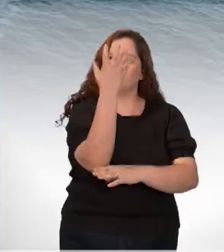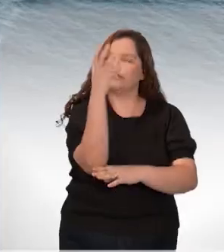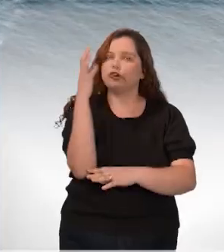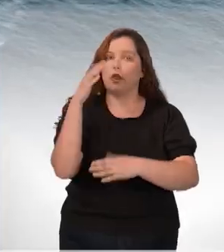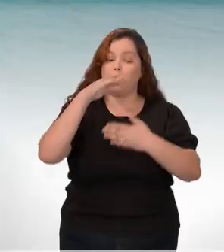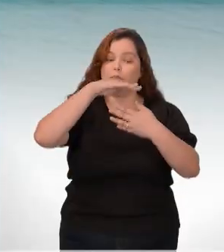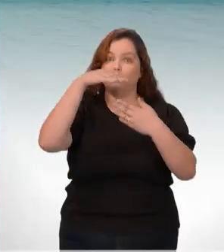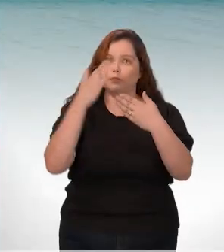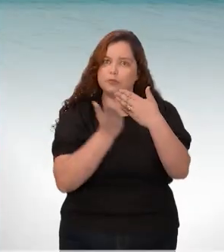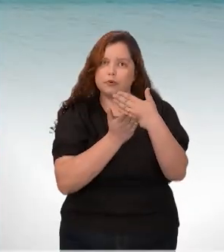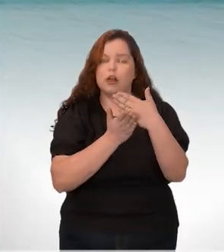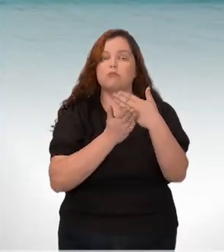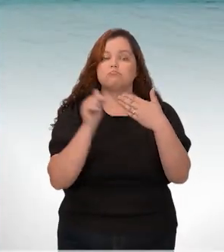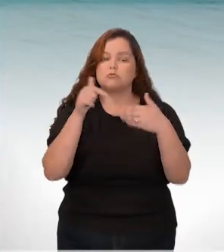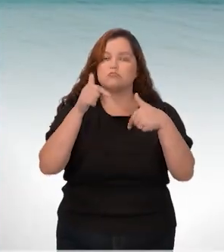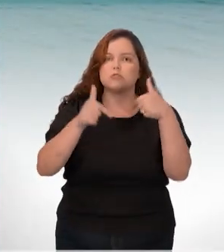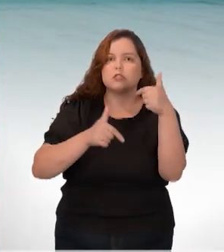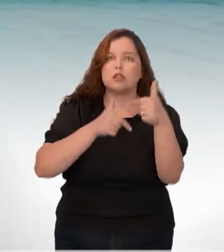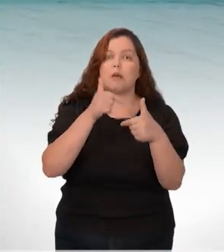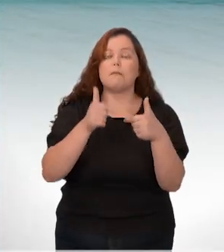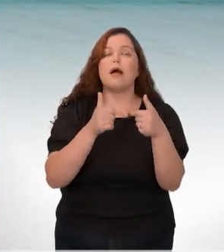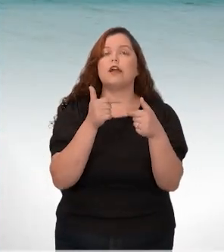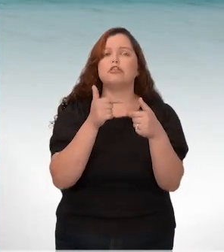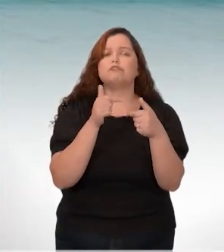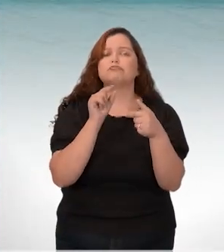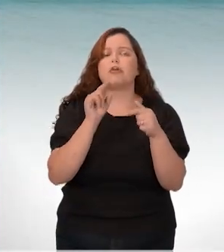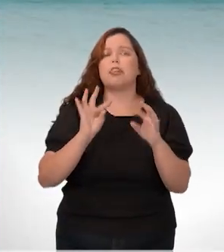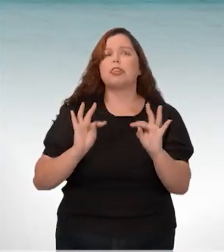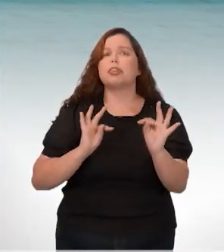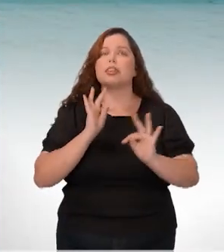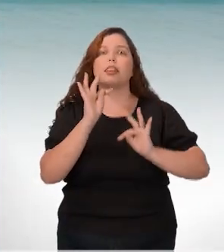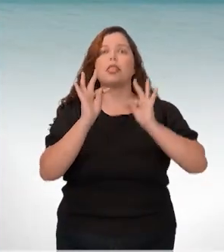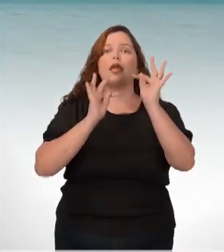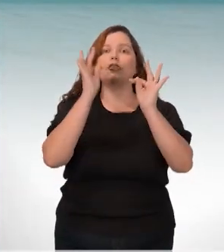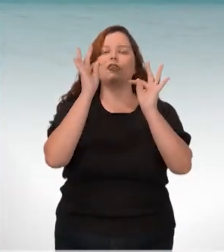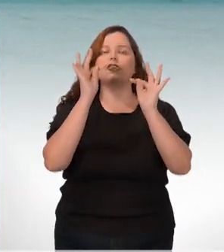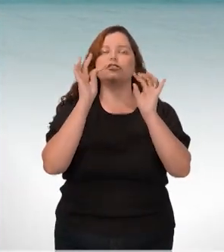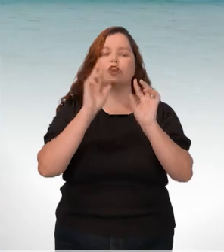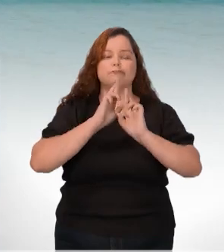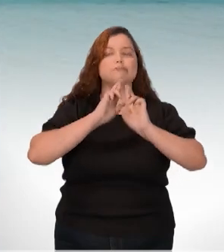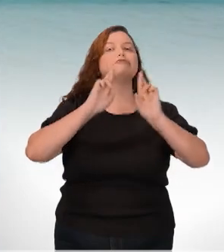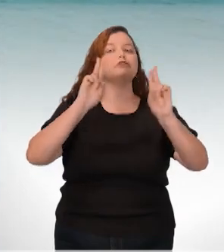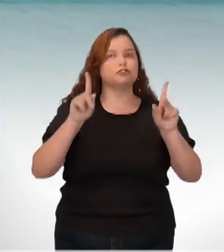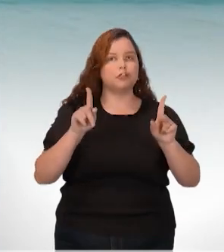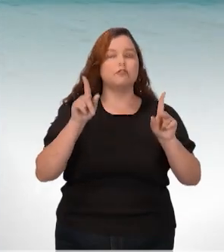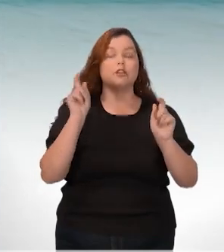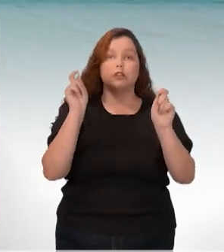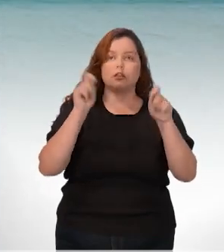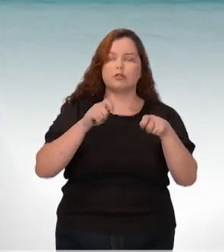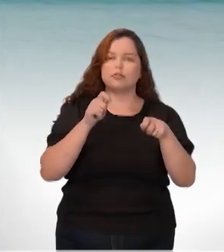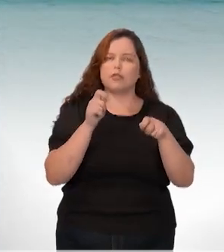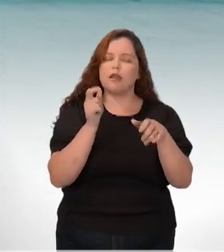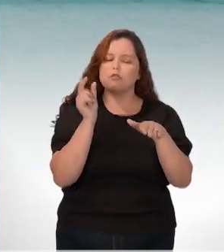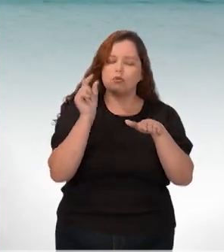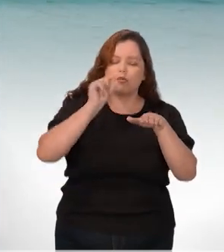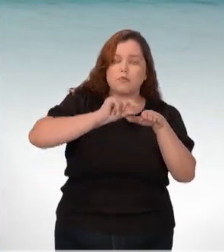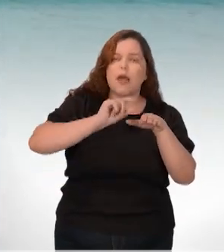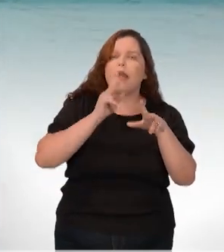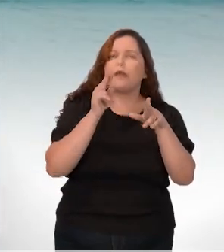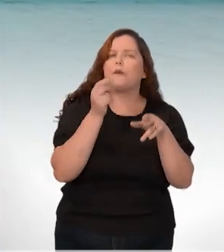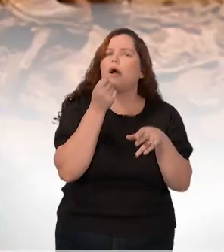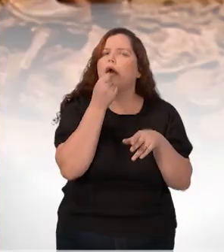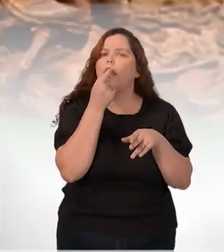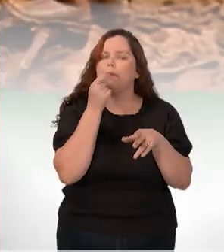Atlântica. E esse trabalho é feito com o uso de uma tecnologia diferenciada, na qual as sementes são inseridas em